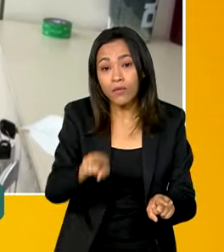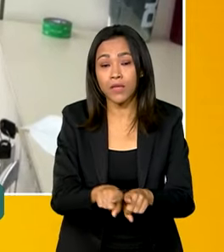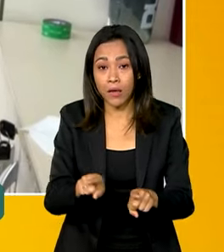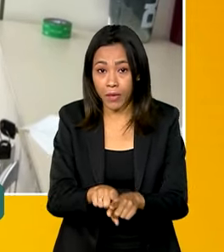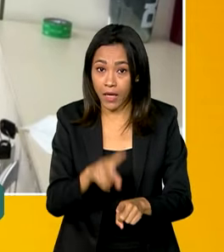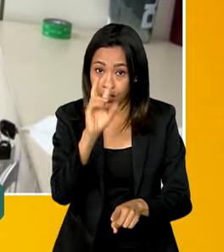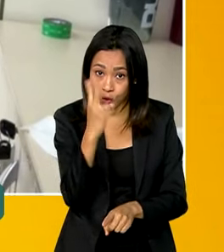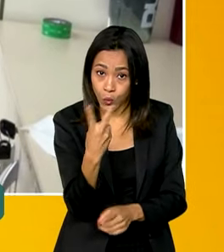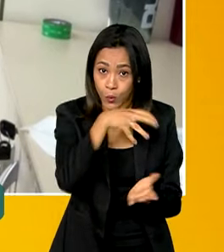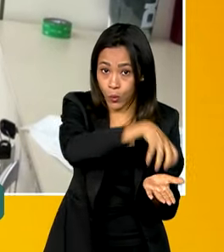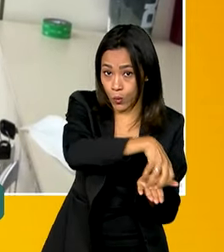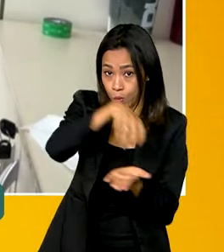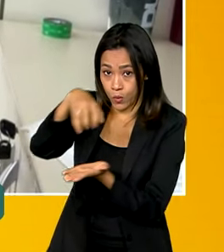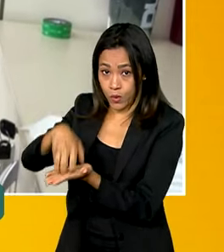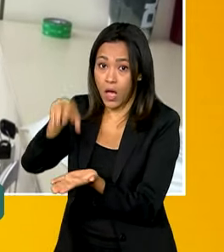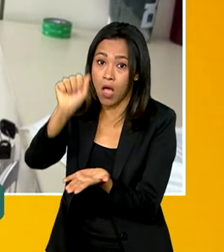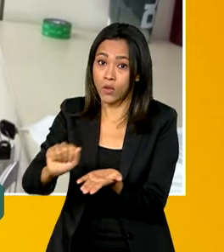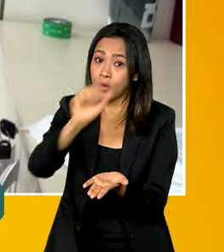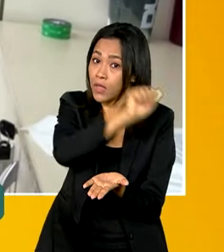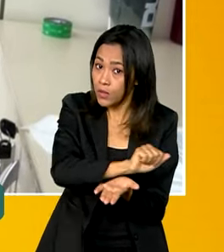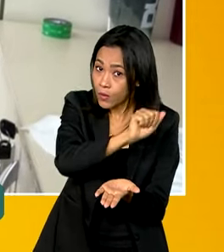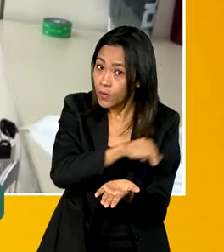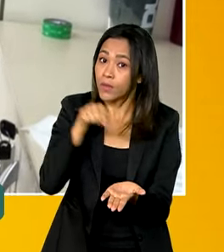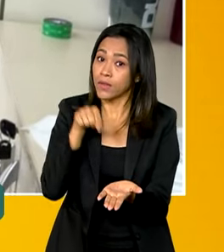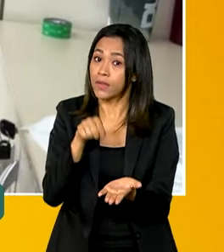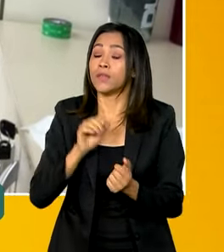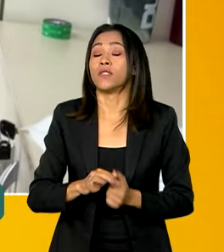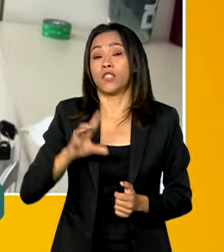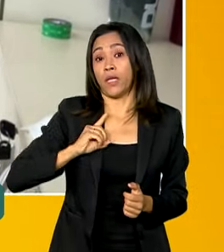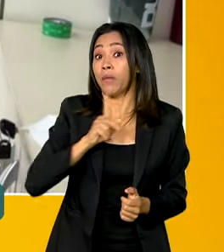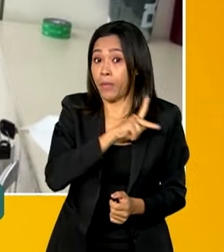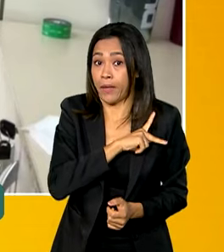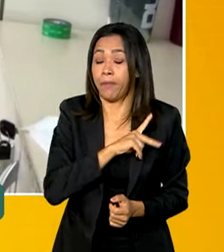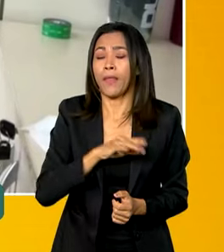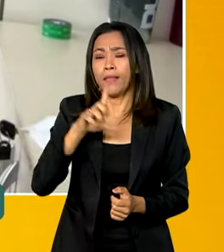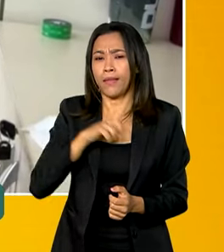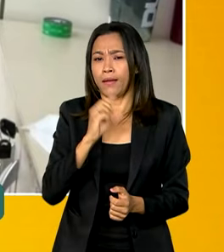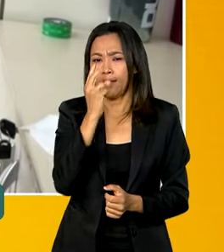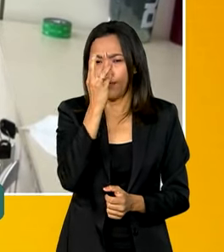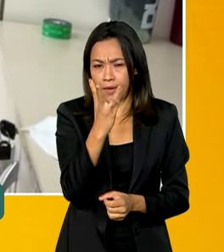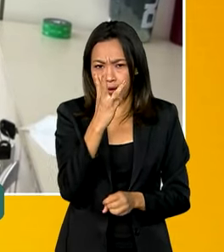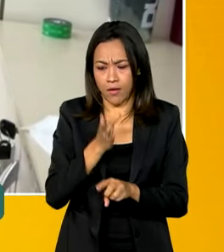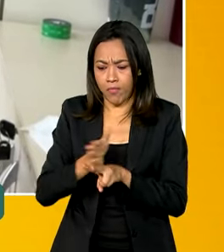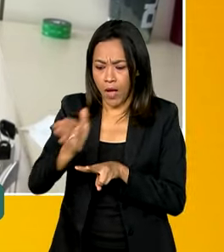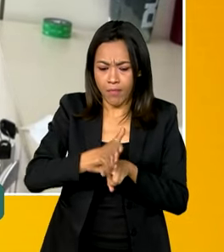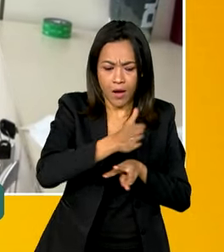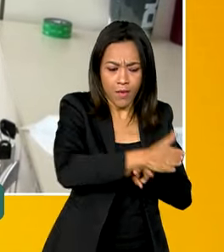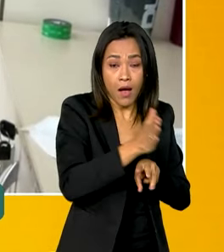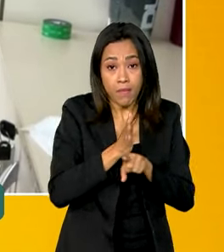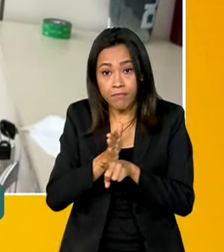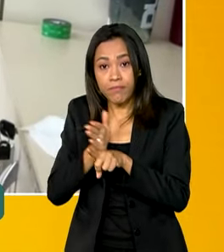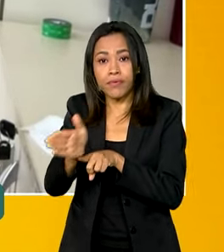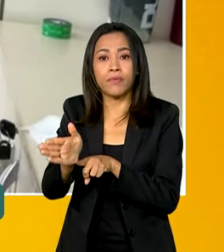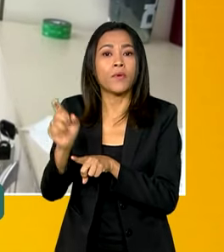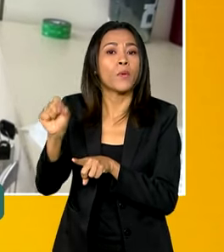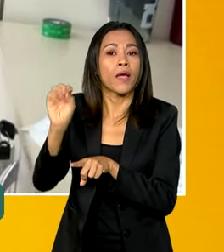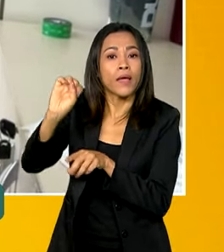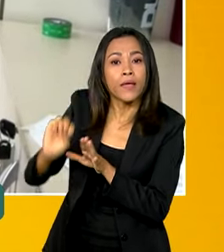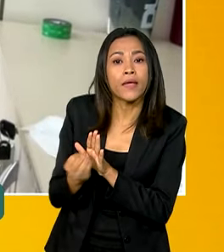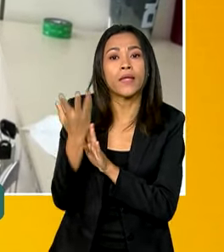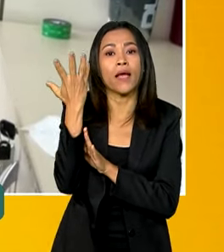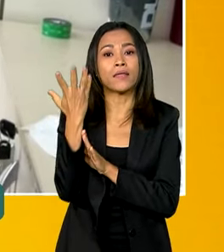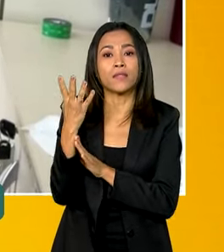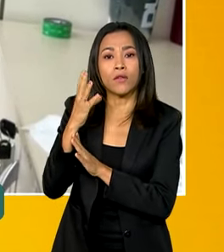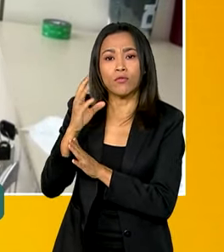ANDEF, que são as associações de defensores. O plano, ele tem três frentes. A primeira frente é a criação de postos de